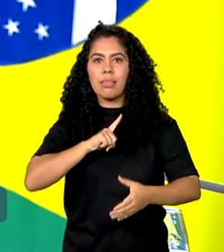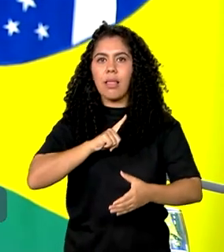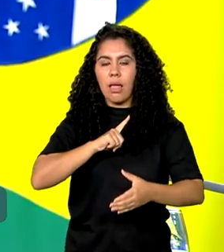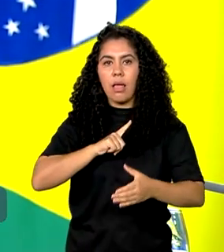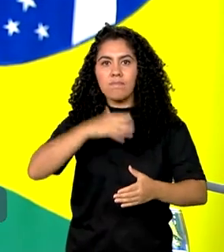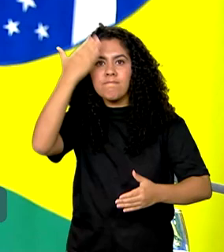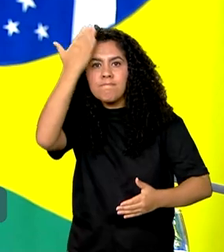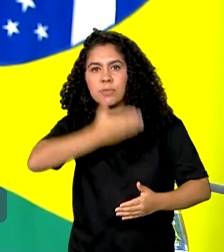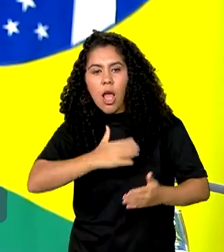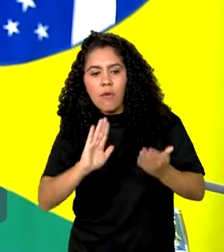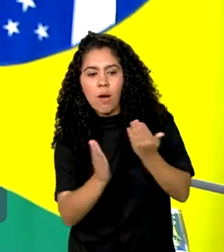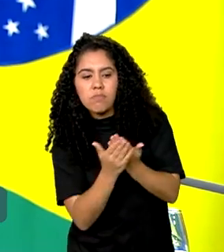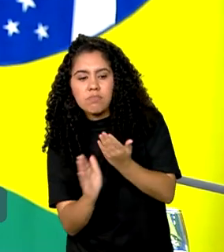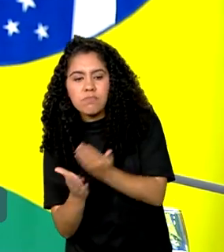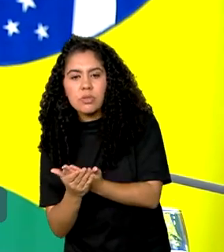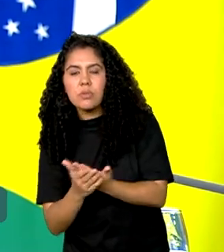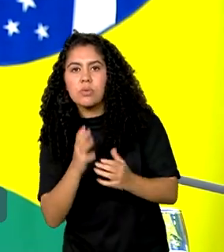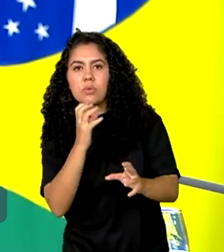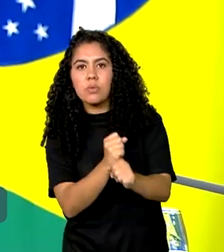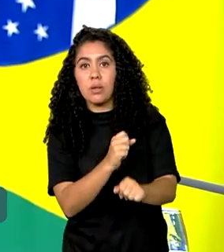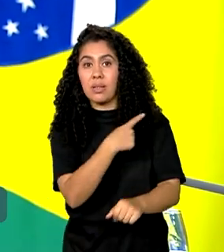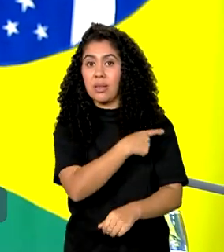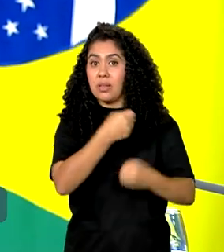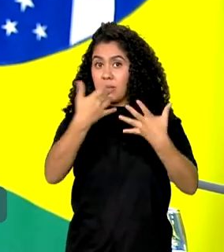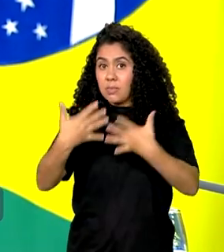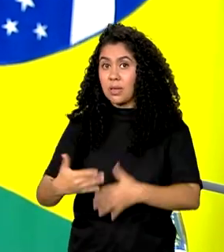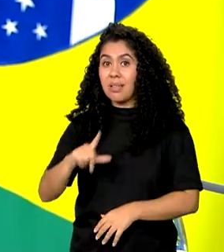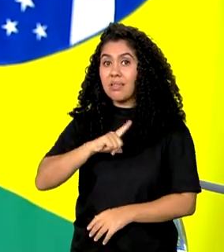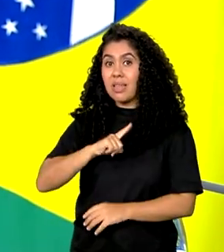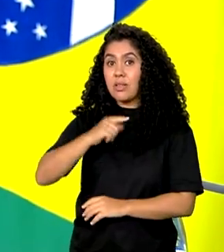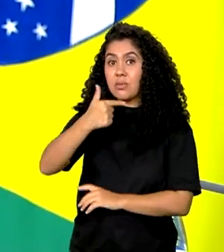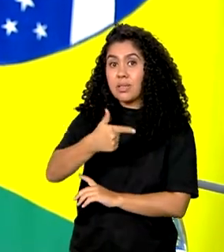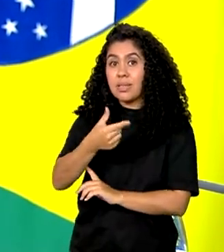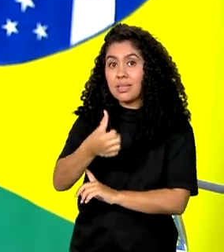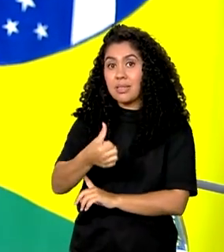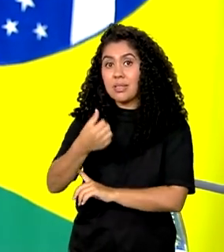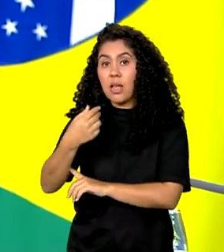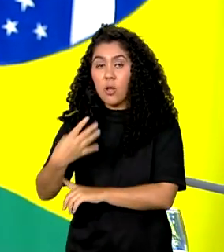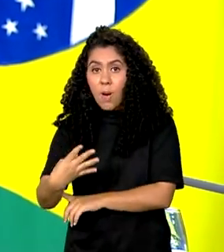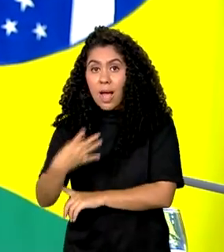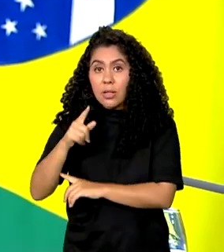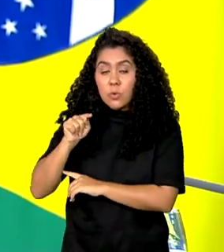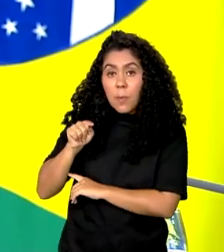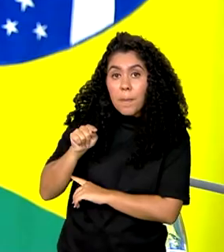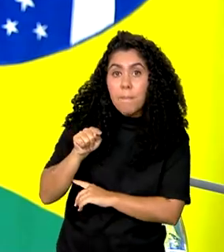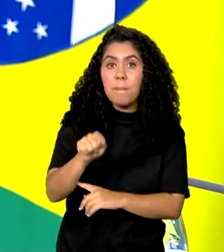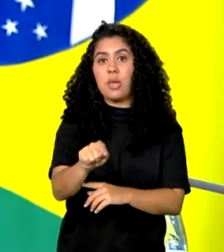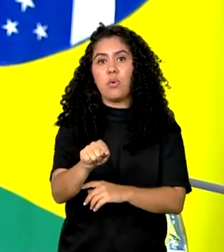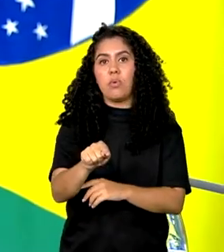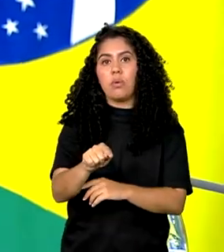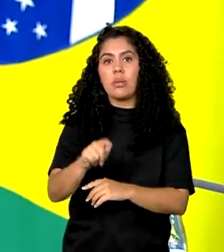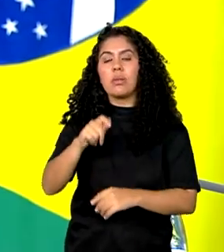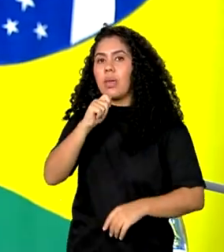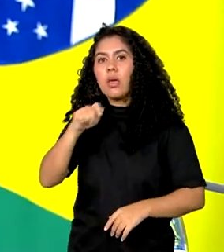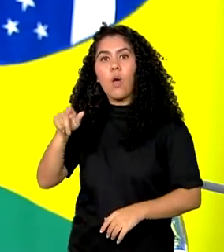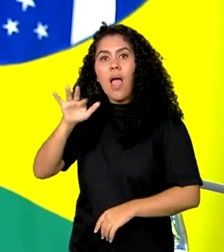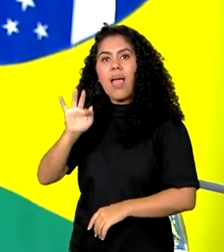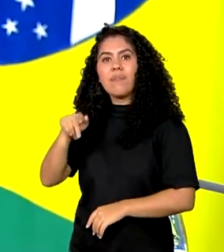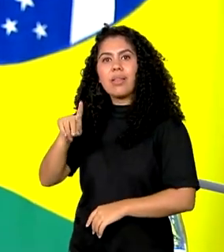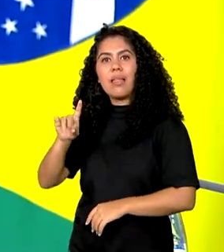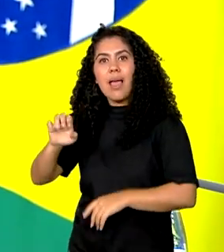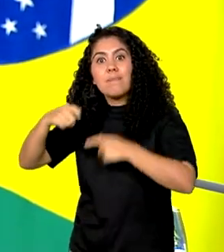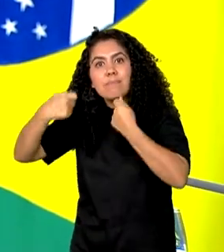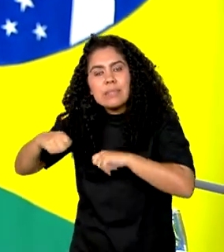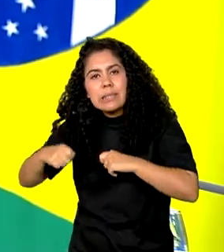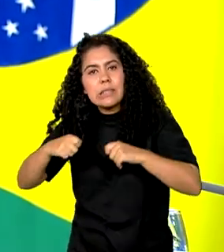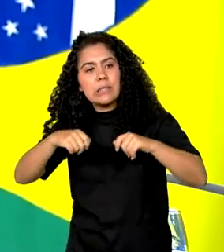264 mil prestações de contas dentro do FNDE pendentes, prestações de contas que estão há mais de 15 anos, já